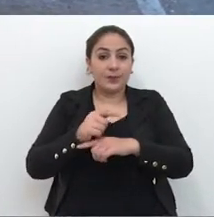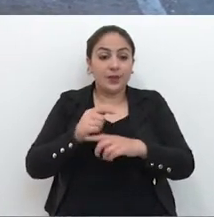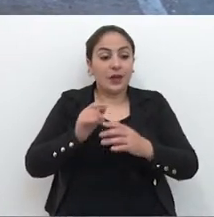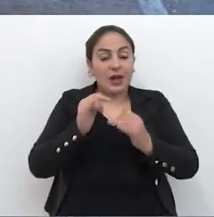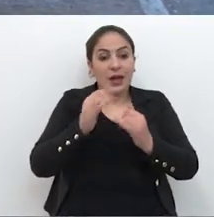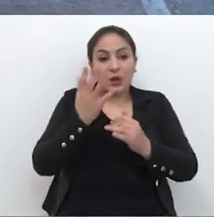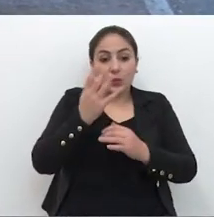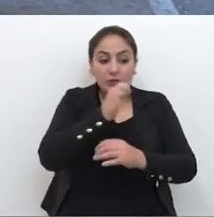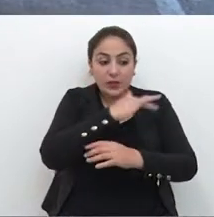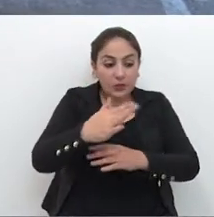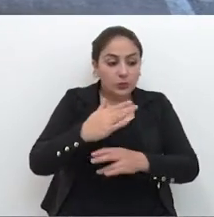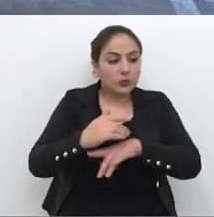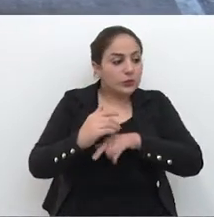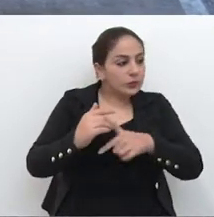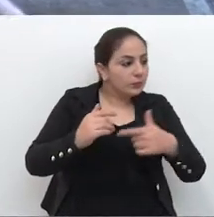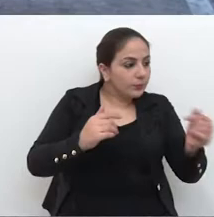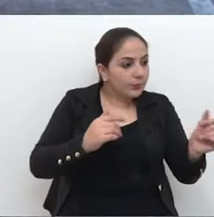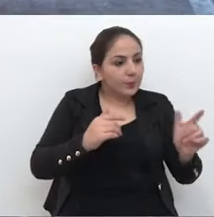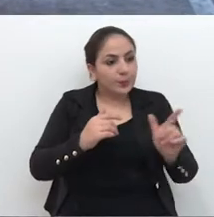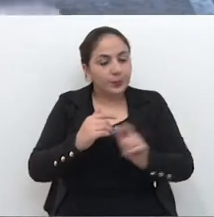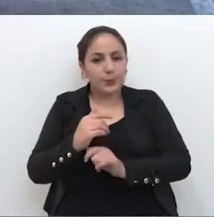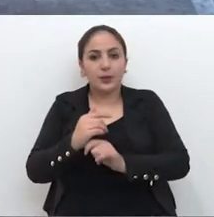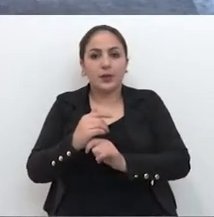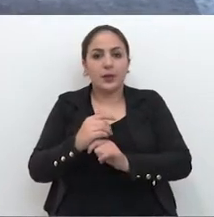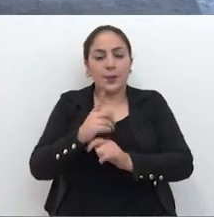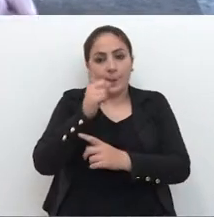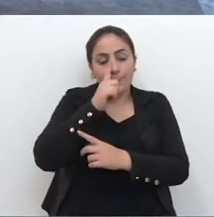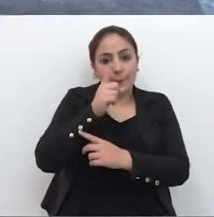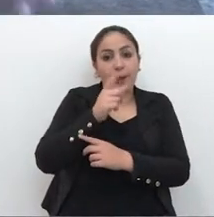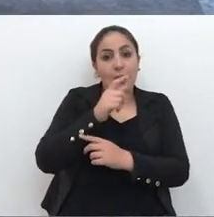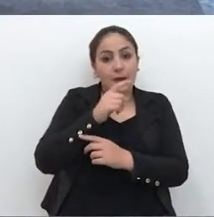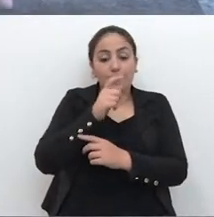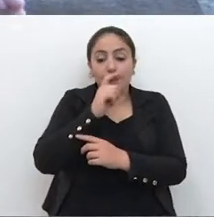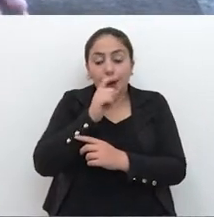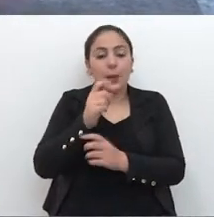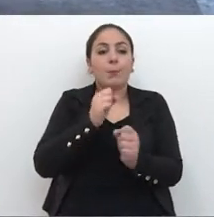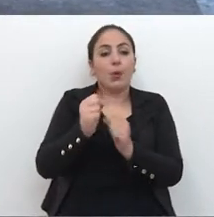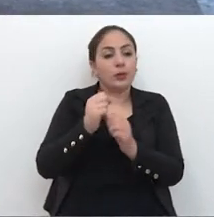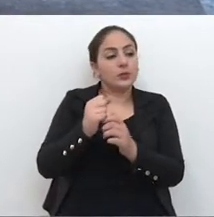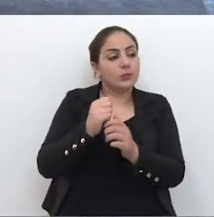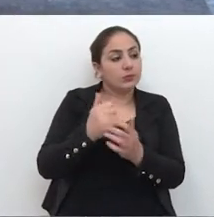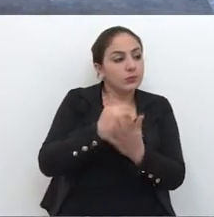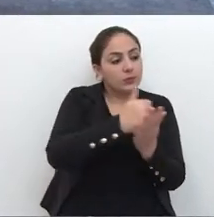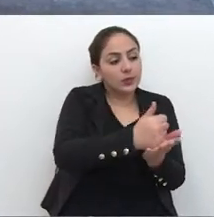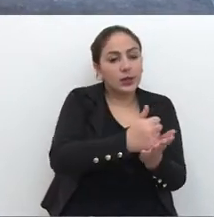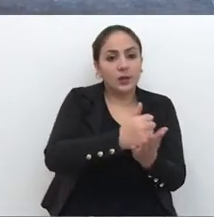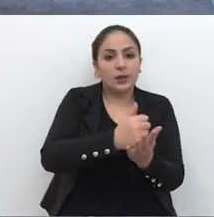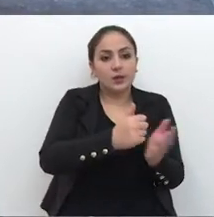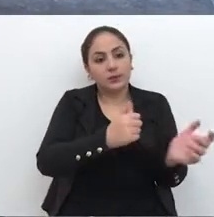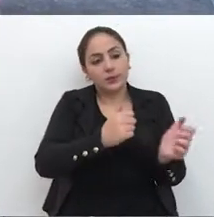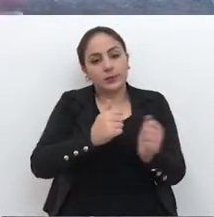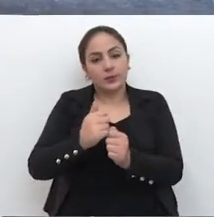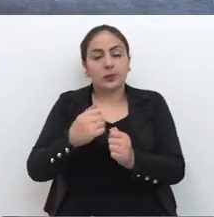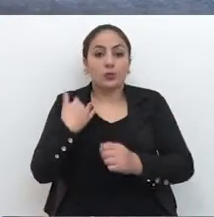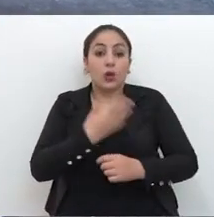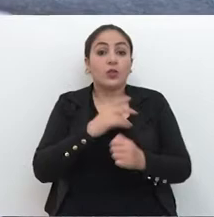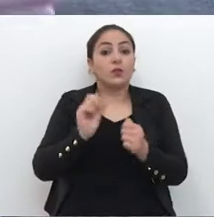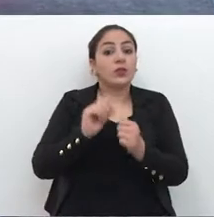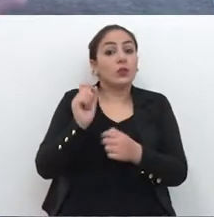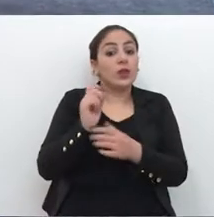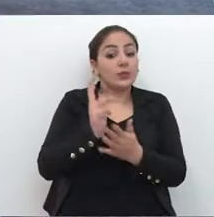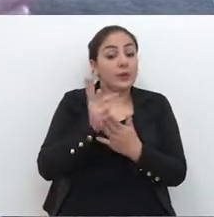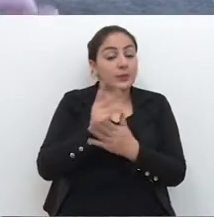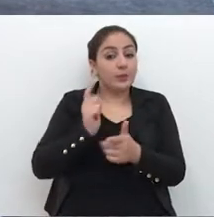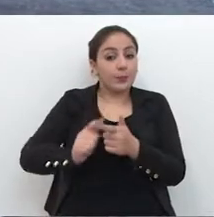O pai vai continuar trazendo o aluno aqui na frente, ele vai poder embarcar e desembarcar o aluno sem problema nenhum. Mas o que a gente faz? A